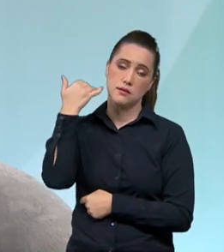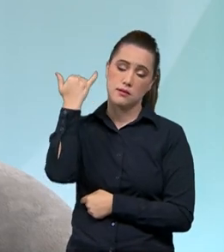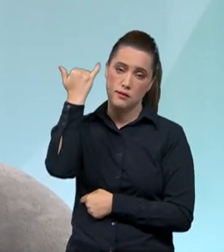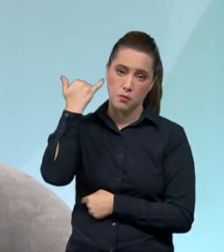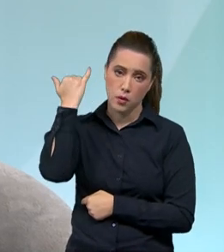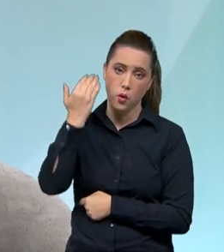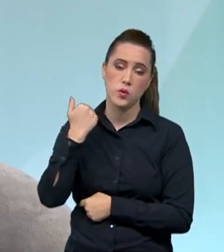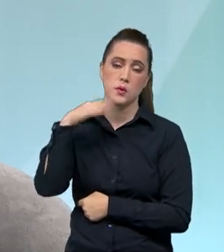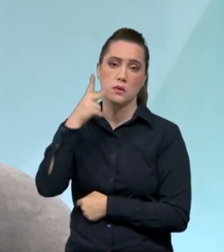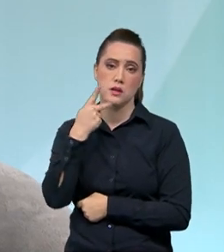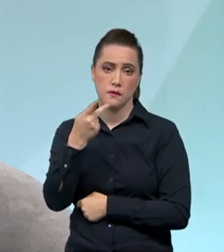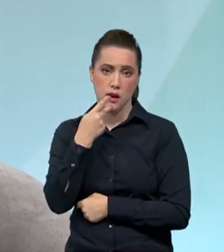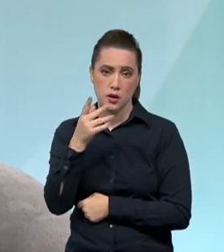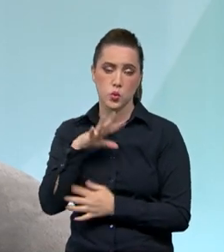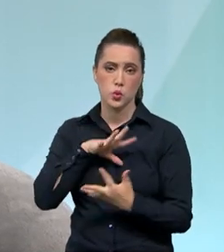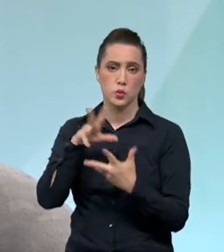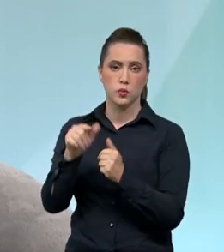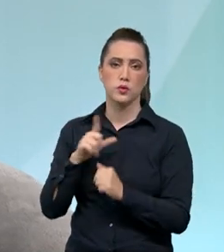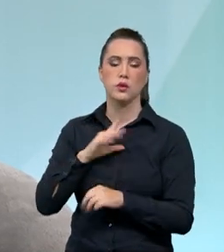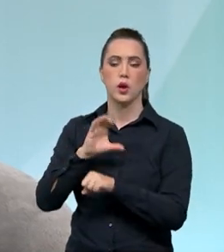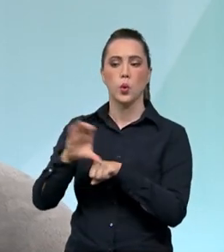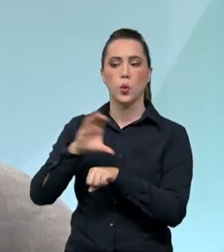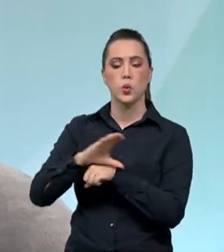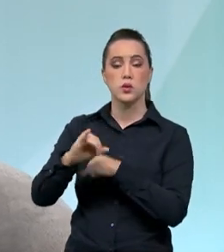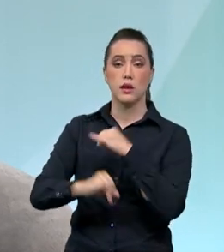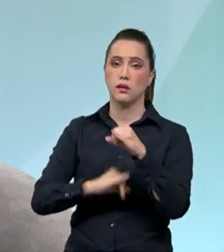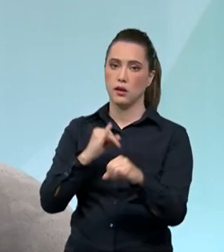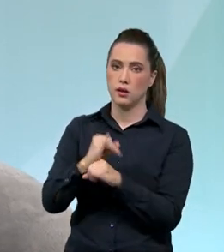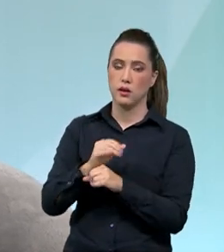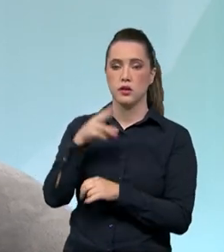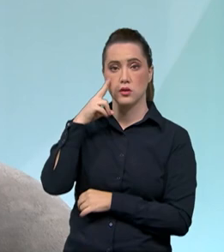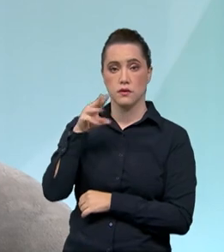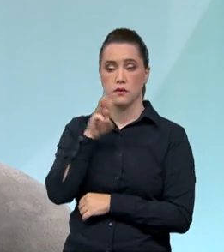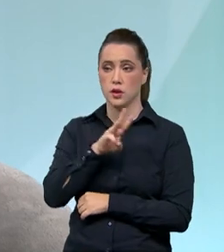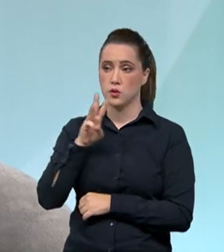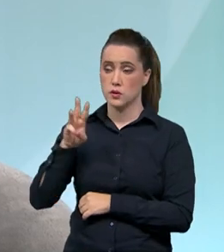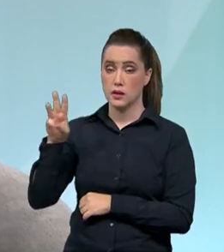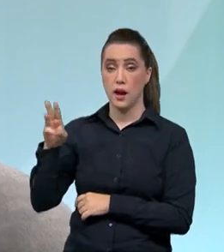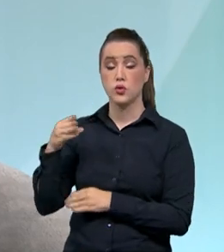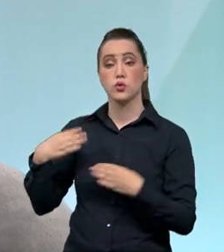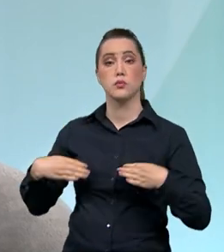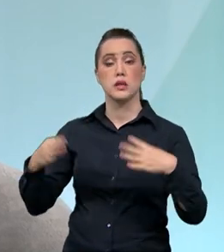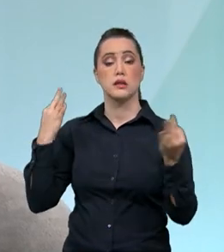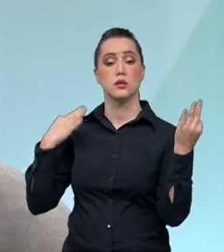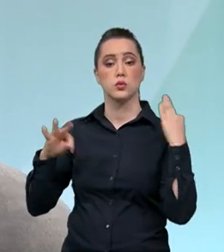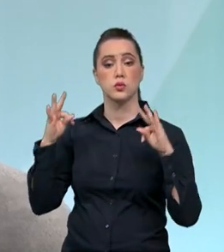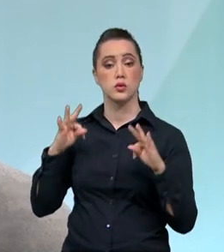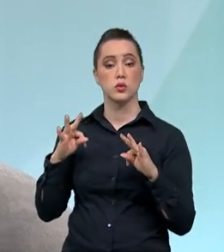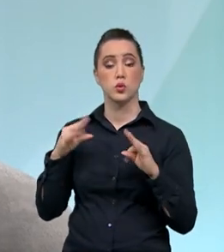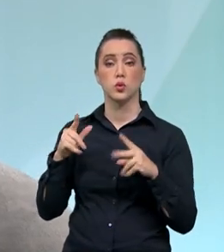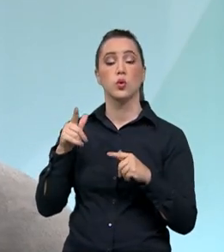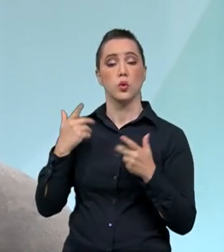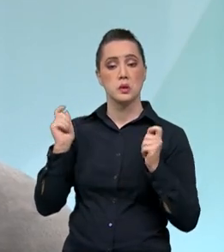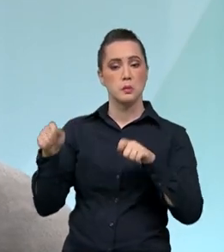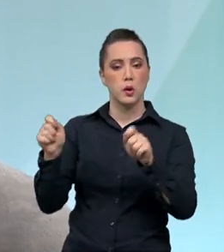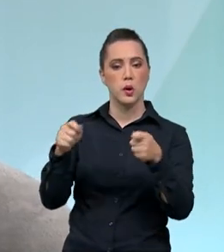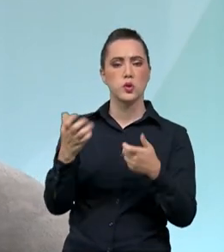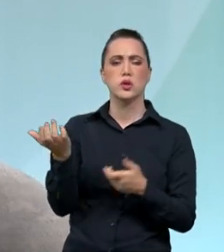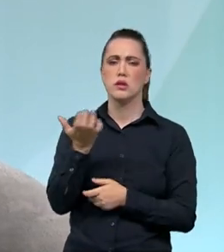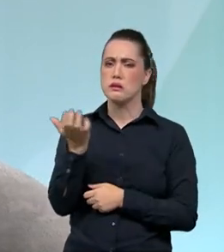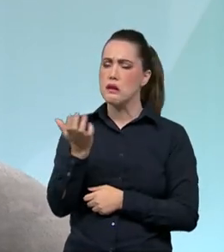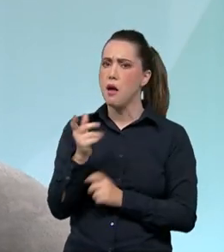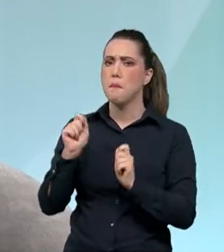Temos cursos online e as pessoas podem se inscrever no site do Ministério do Turismo. Todos aqueles do trade podem fazer